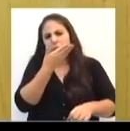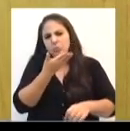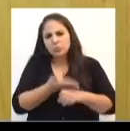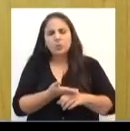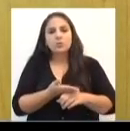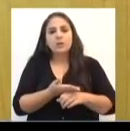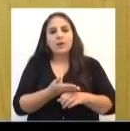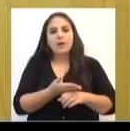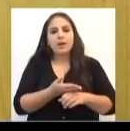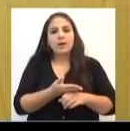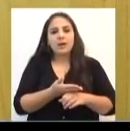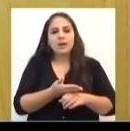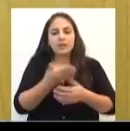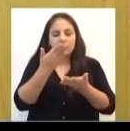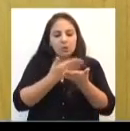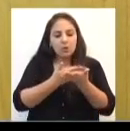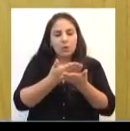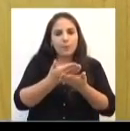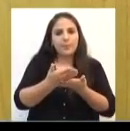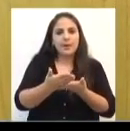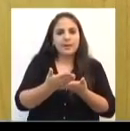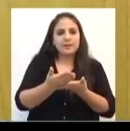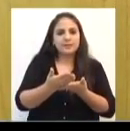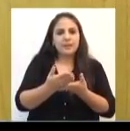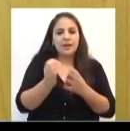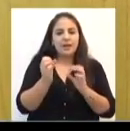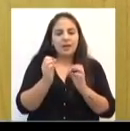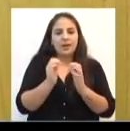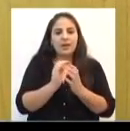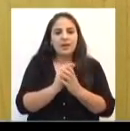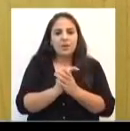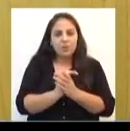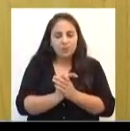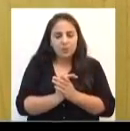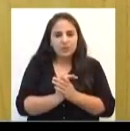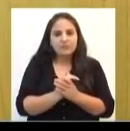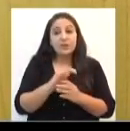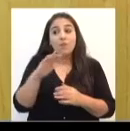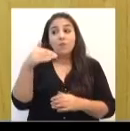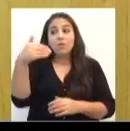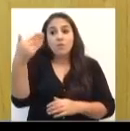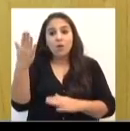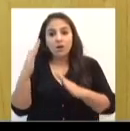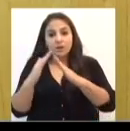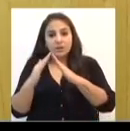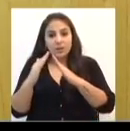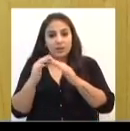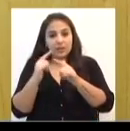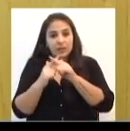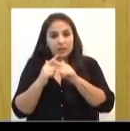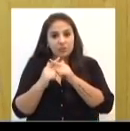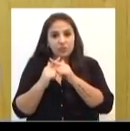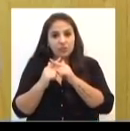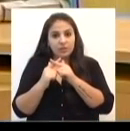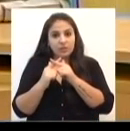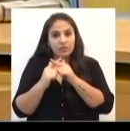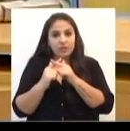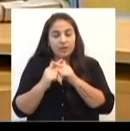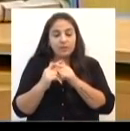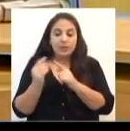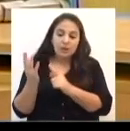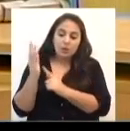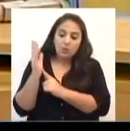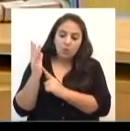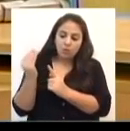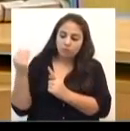onde você começa a celebração fora da igreja, para se acender